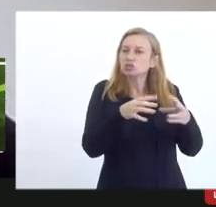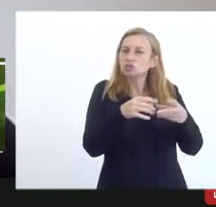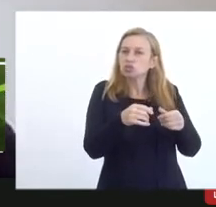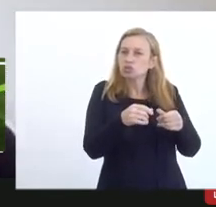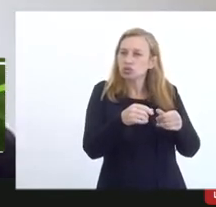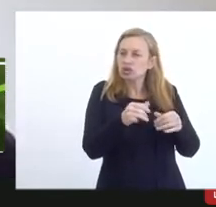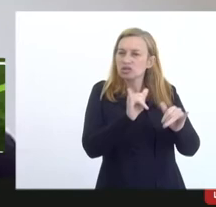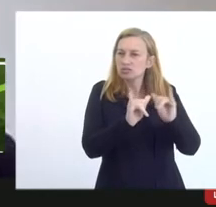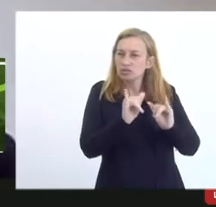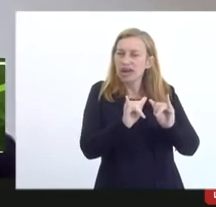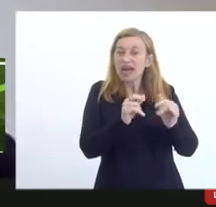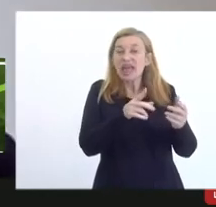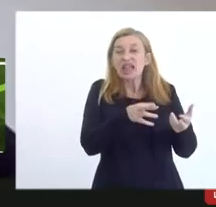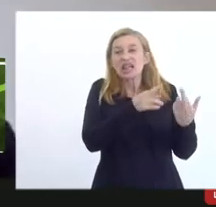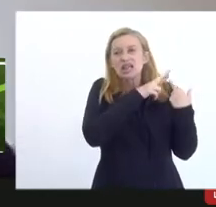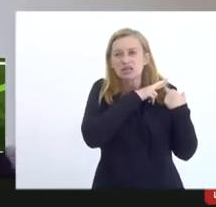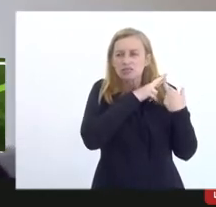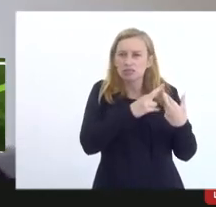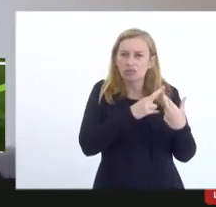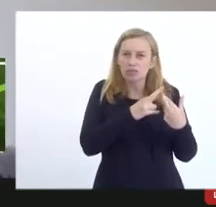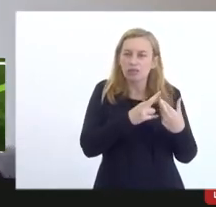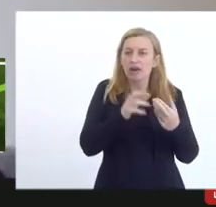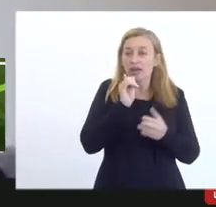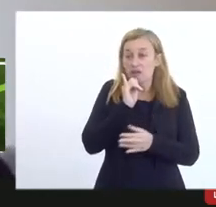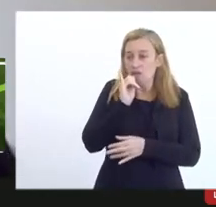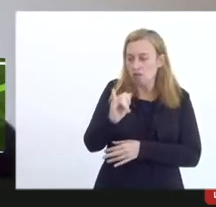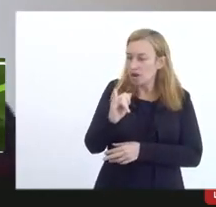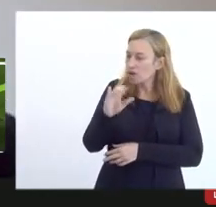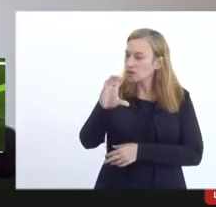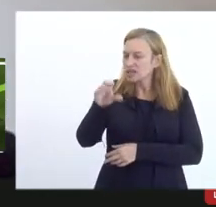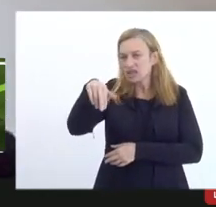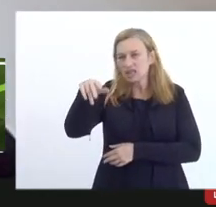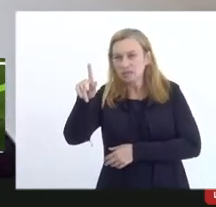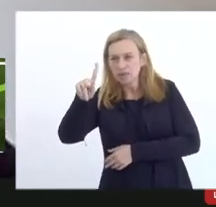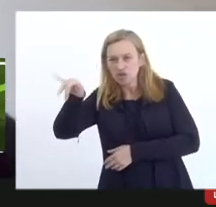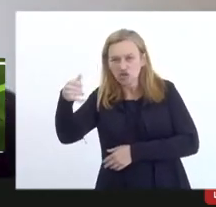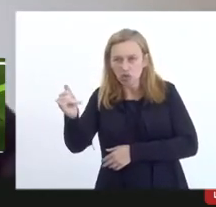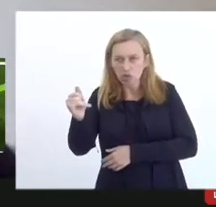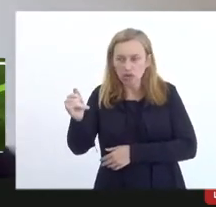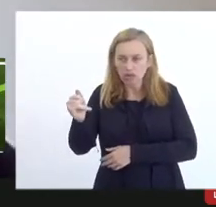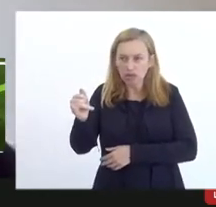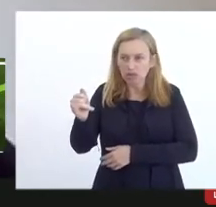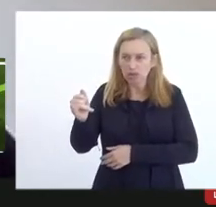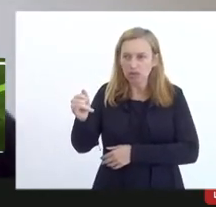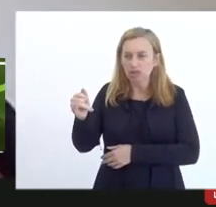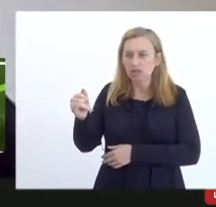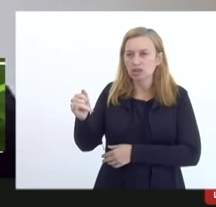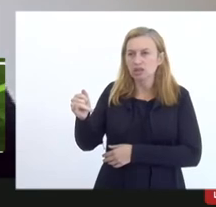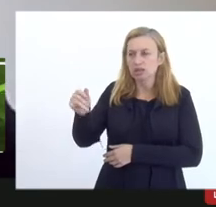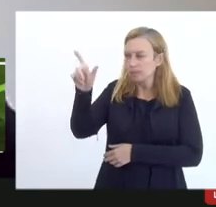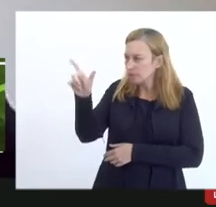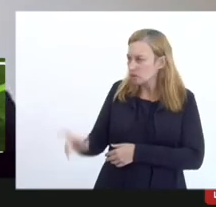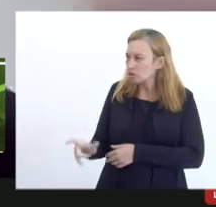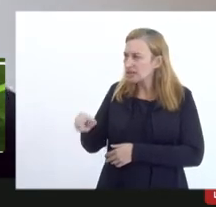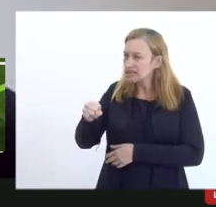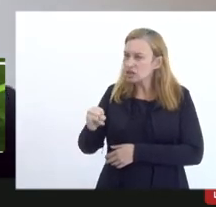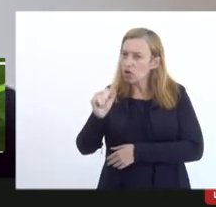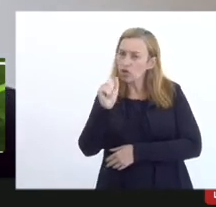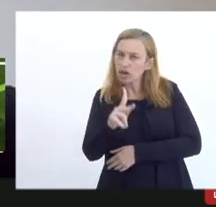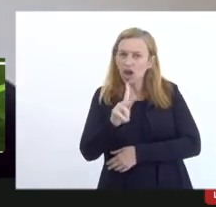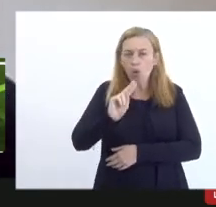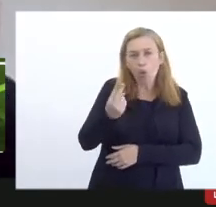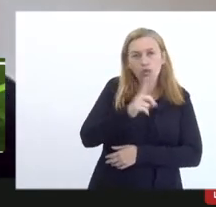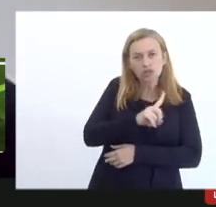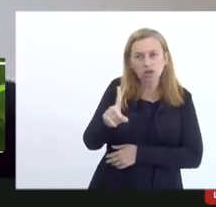é o CNPJ do prestador quer dizer se está ok ou não quer dizer isso daí para